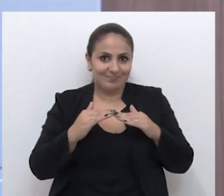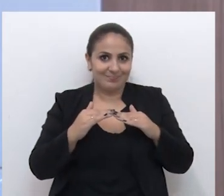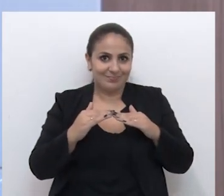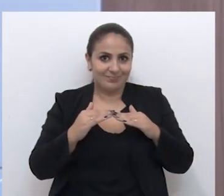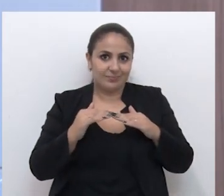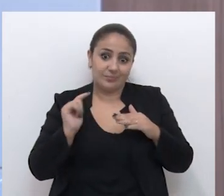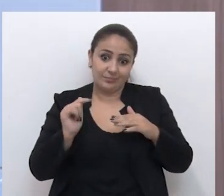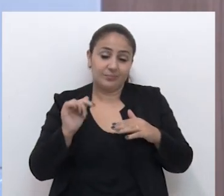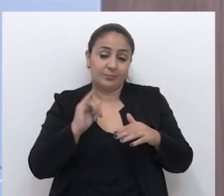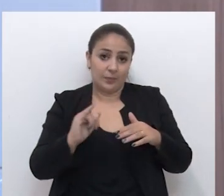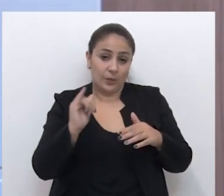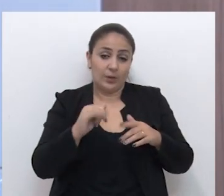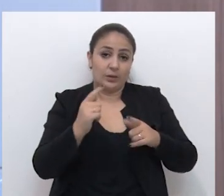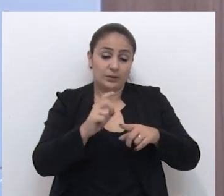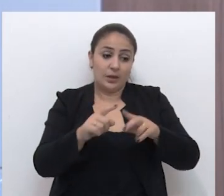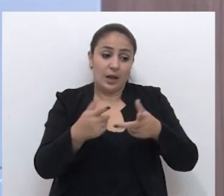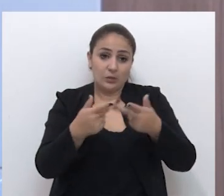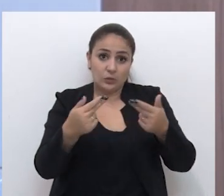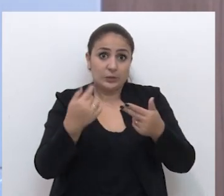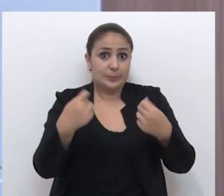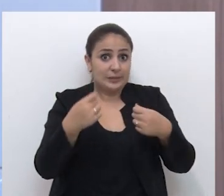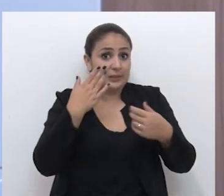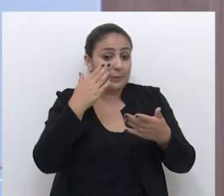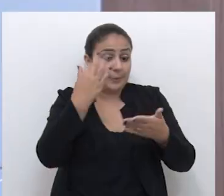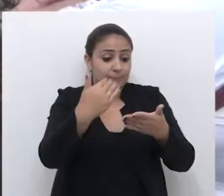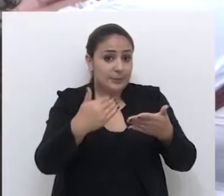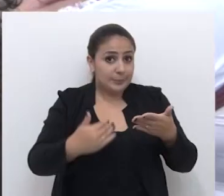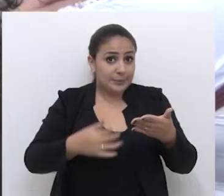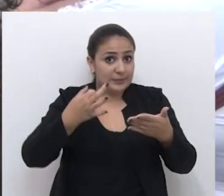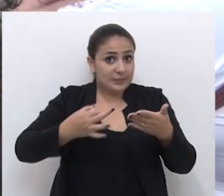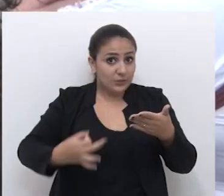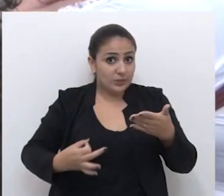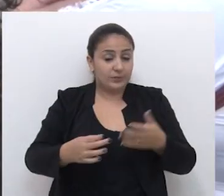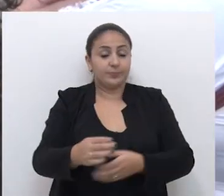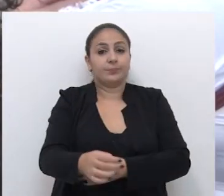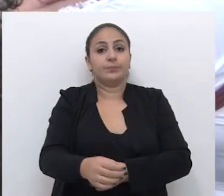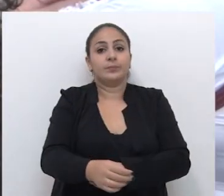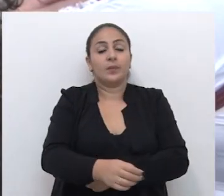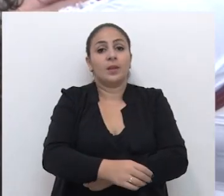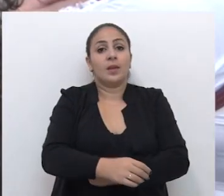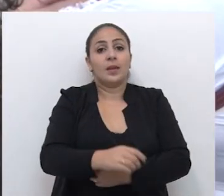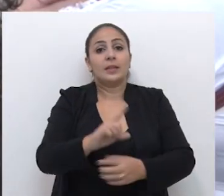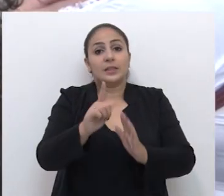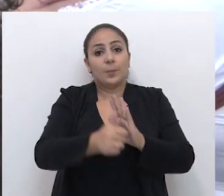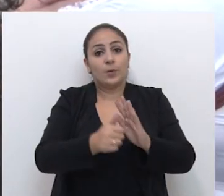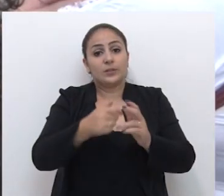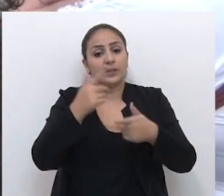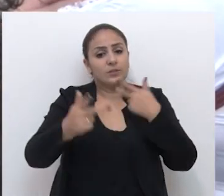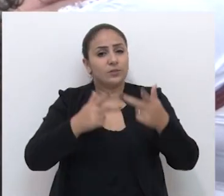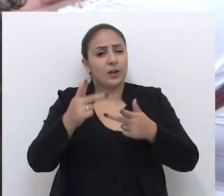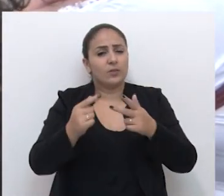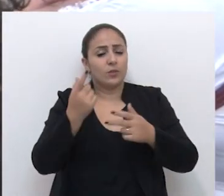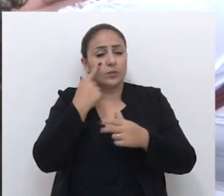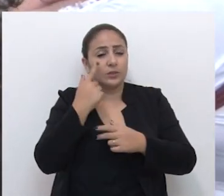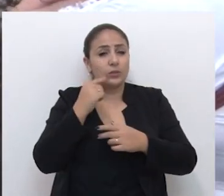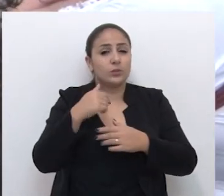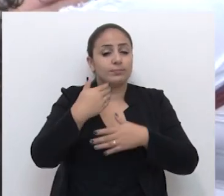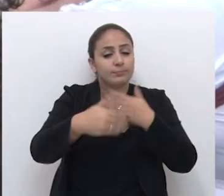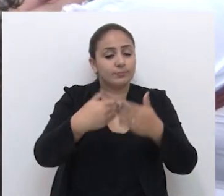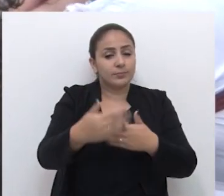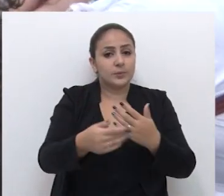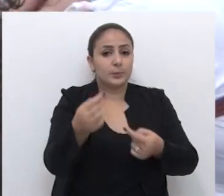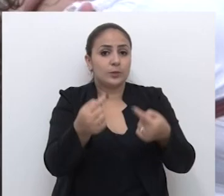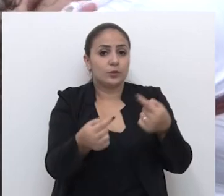isso é relevante, né? As coisas têm que estar bem determinadas. Após as manifestações, foram definidos os próximos